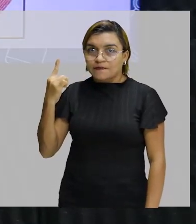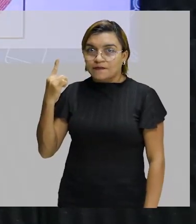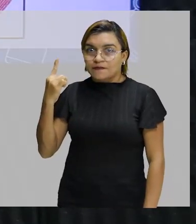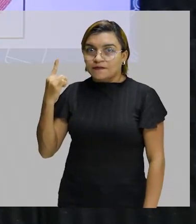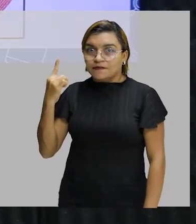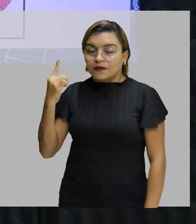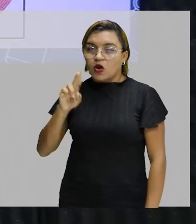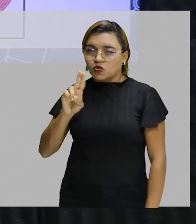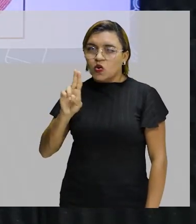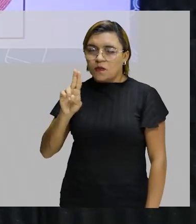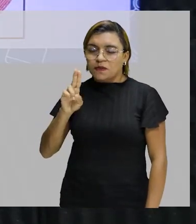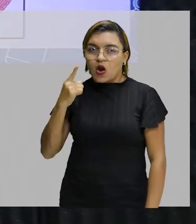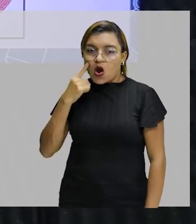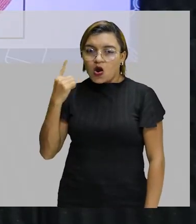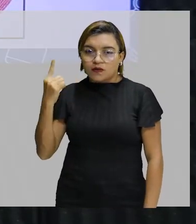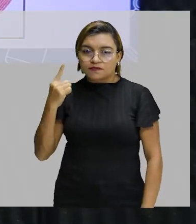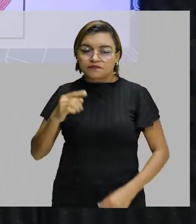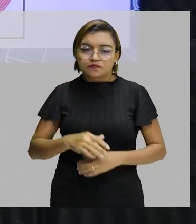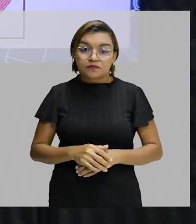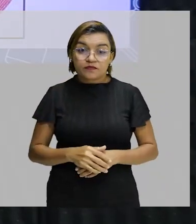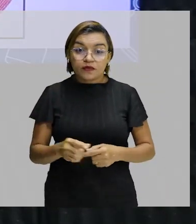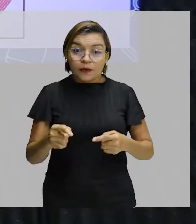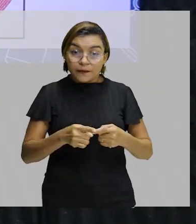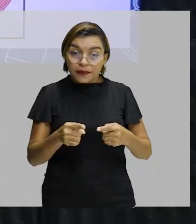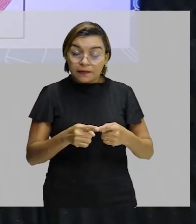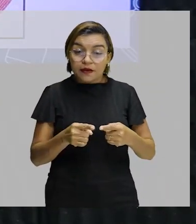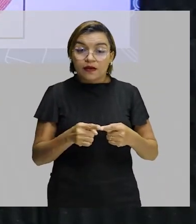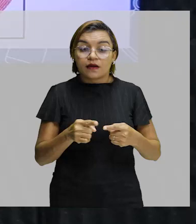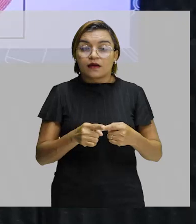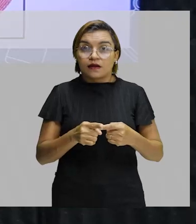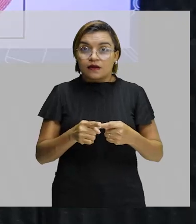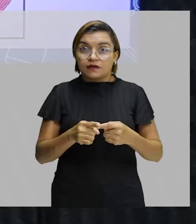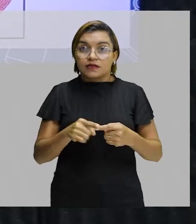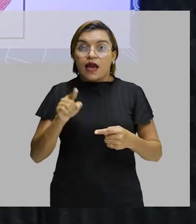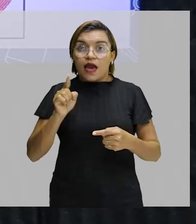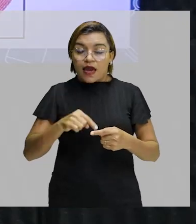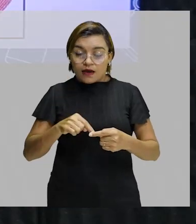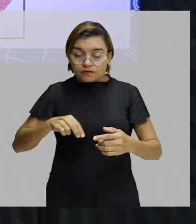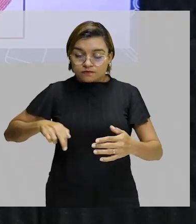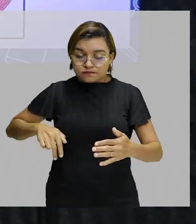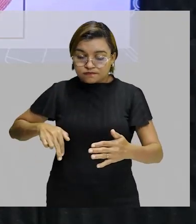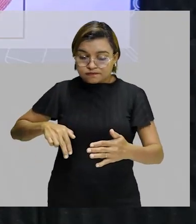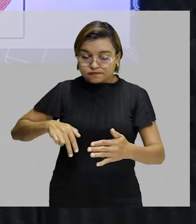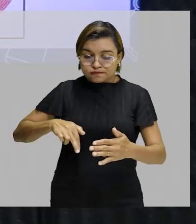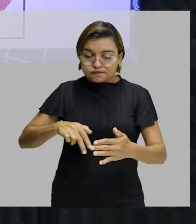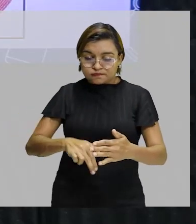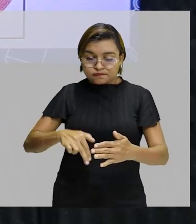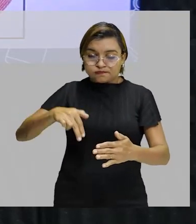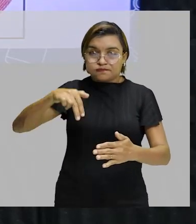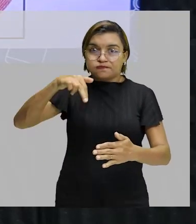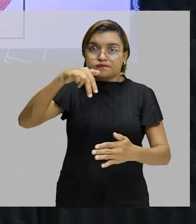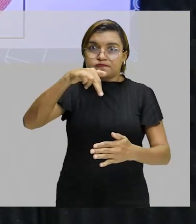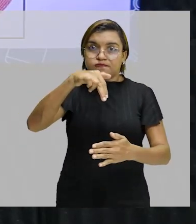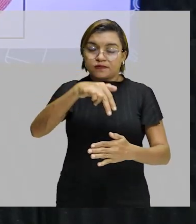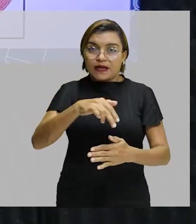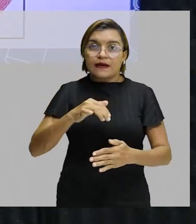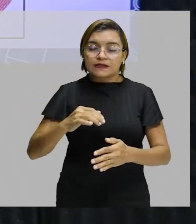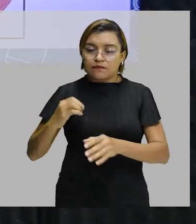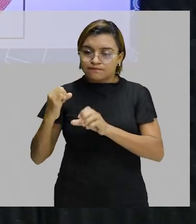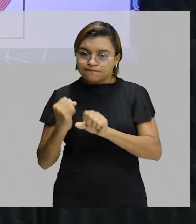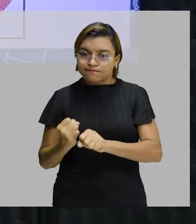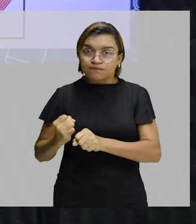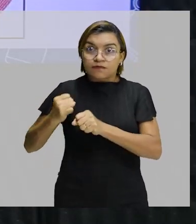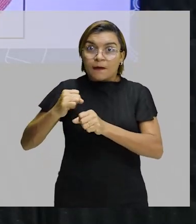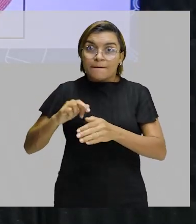em distância. Salto com vara. É uma disputa de saltos verticais. Vence aquele que saltar mais alto.